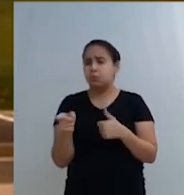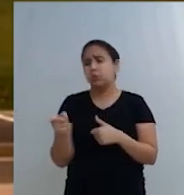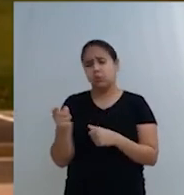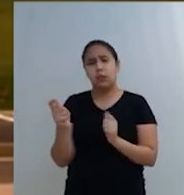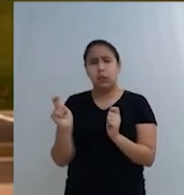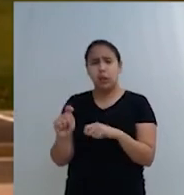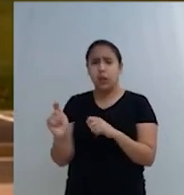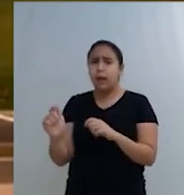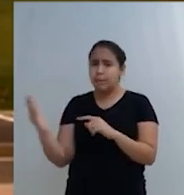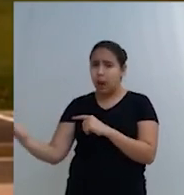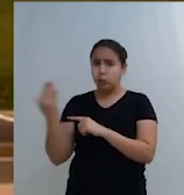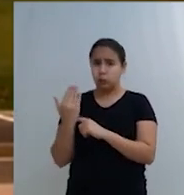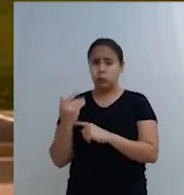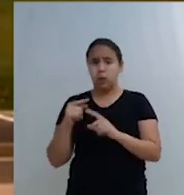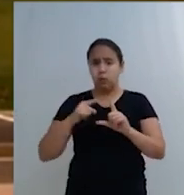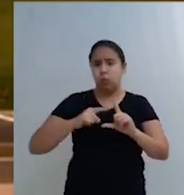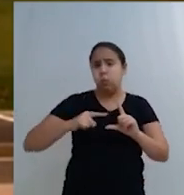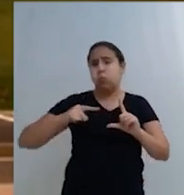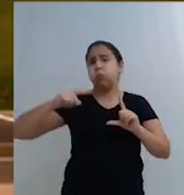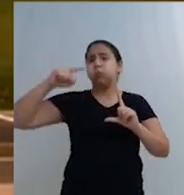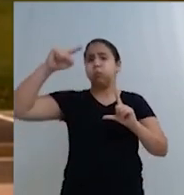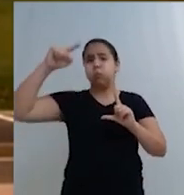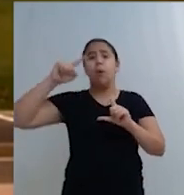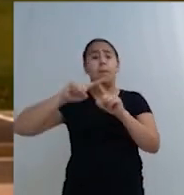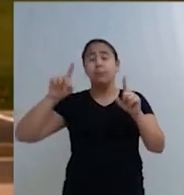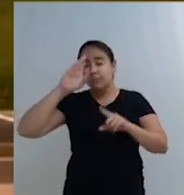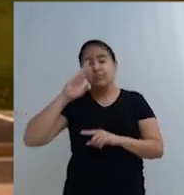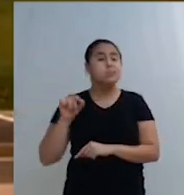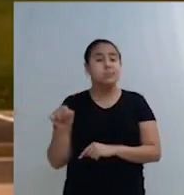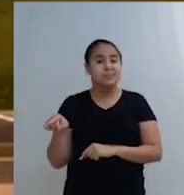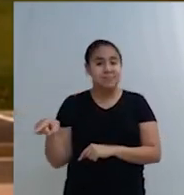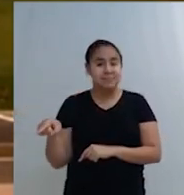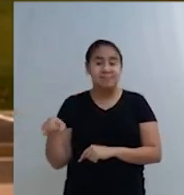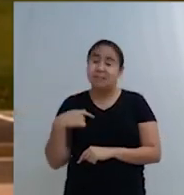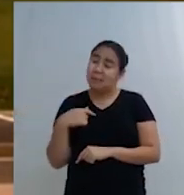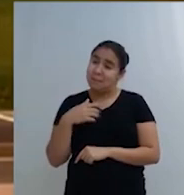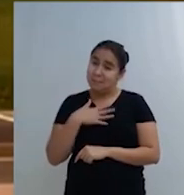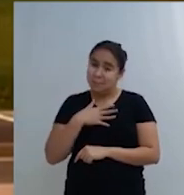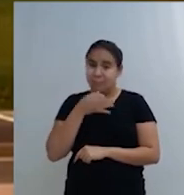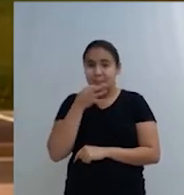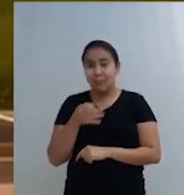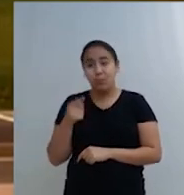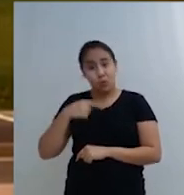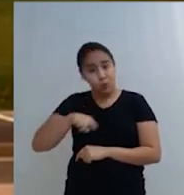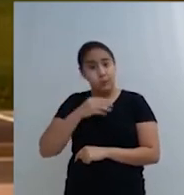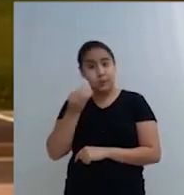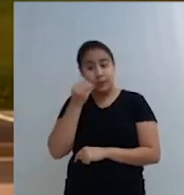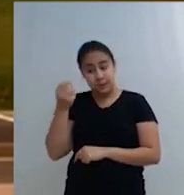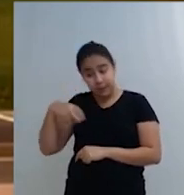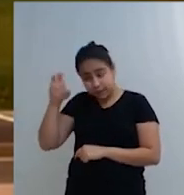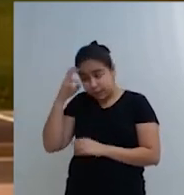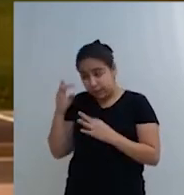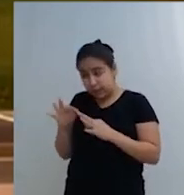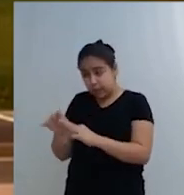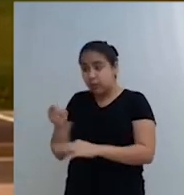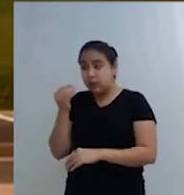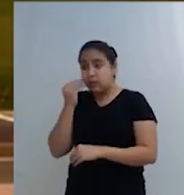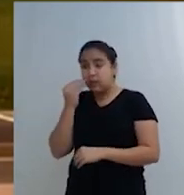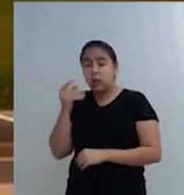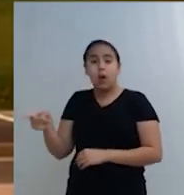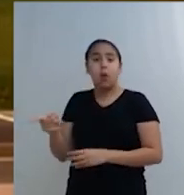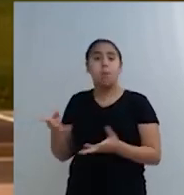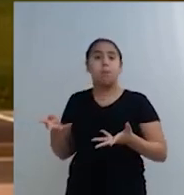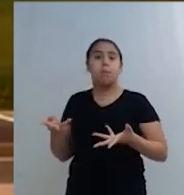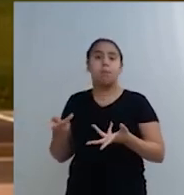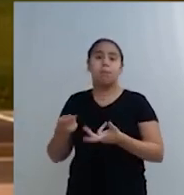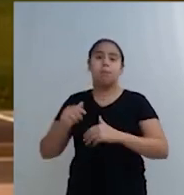Nós devemos tentar utilizar a inteligência artificial, especialmente no seu aspecto qualitativo, buscando